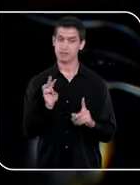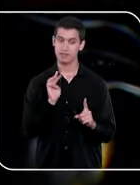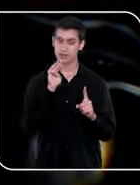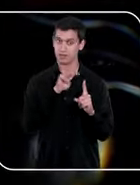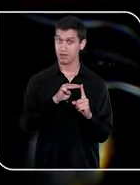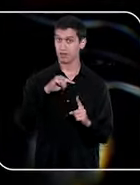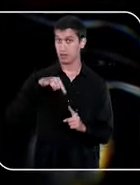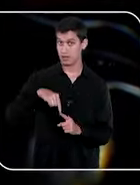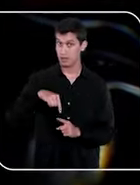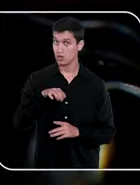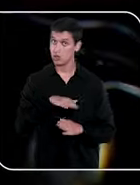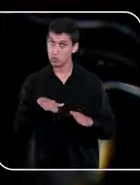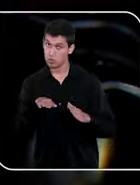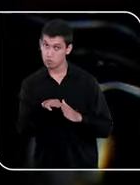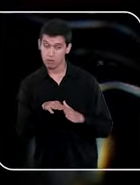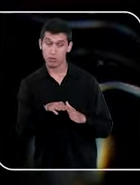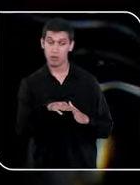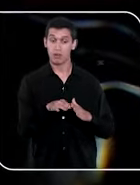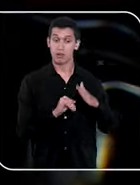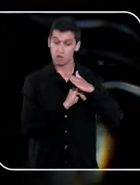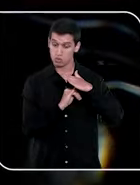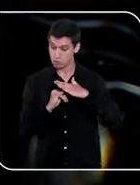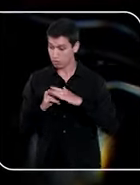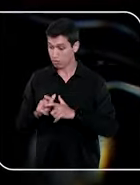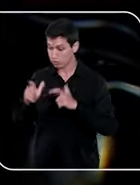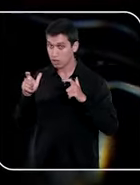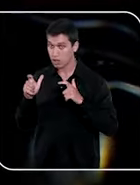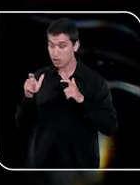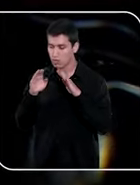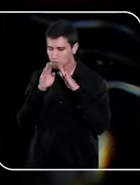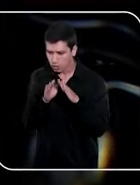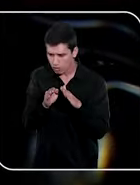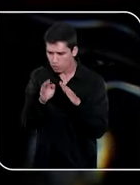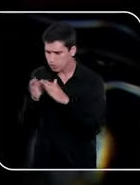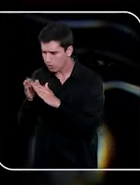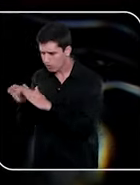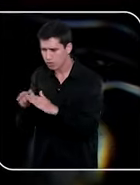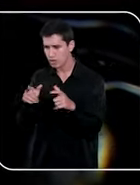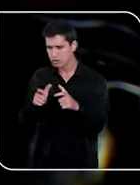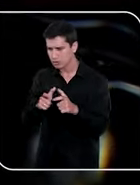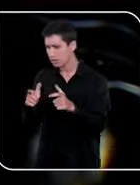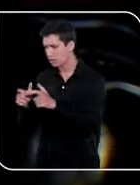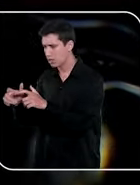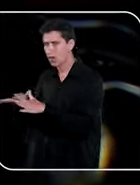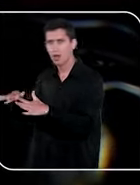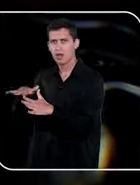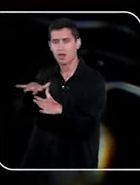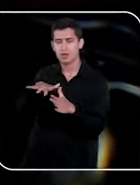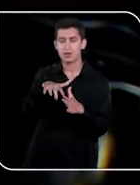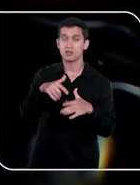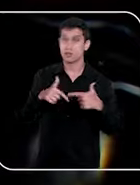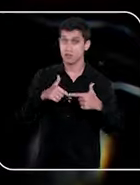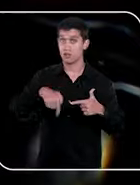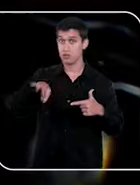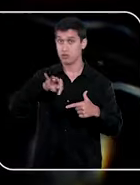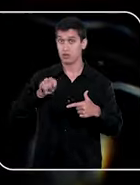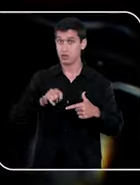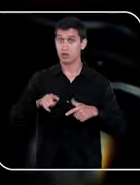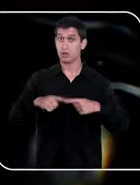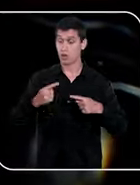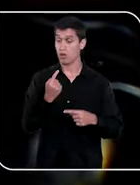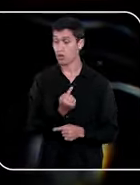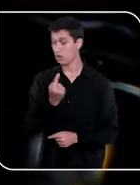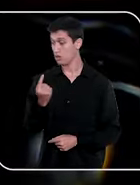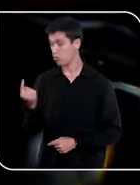institucionais para as metas setoriais, criando um planejamento tático-operacional. E aí, nesse momento, cada unidade tinha